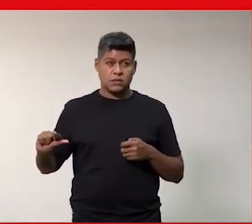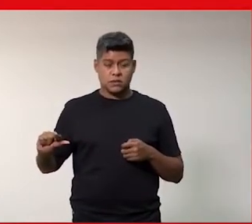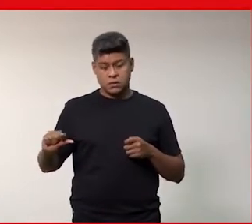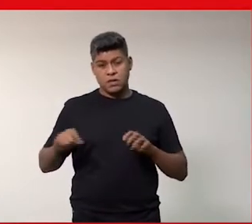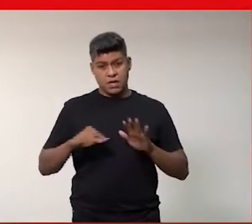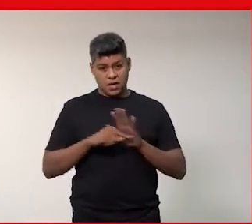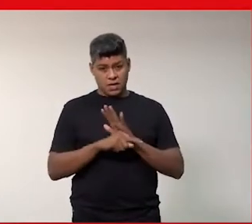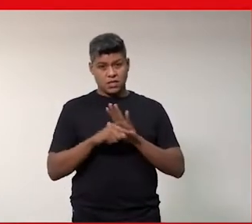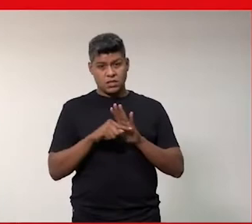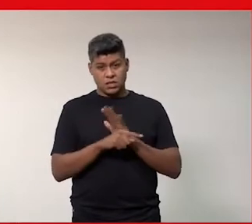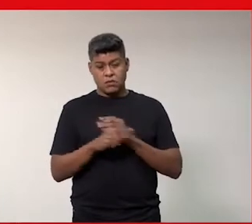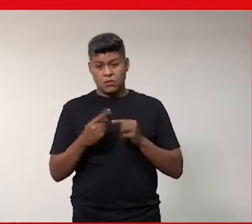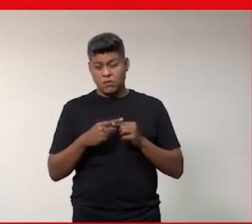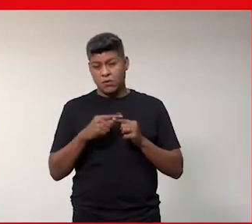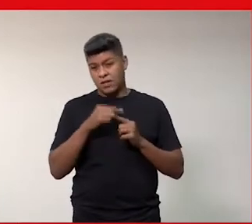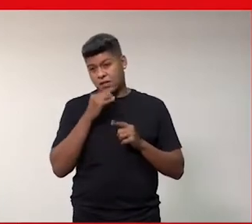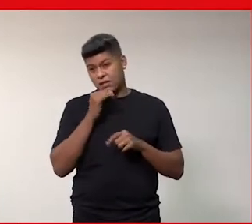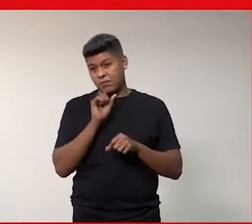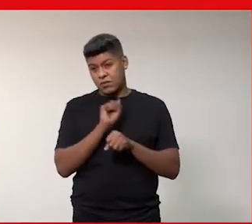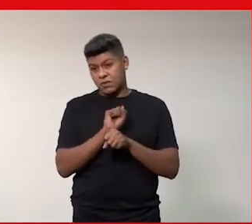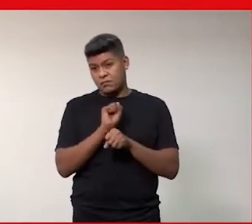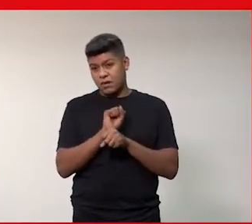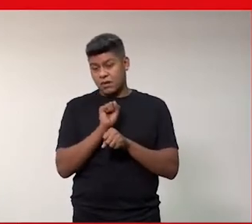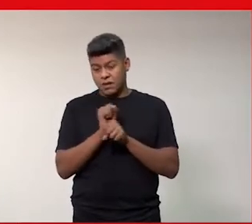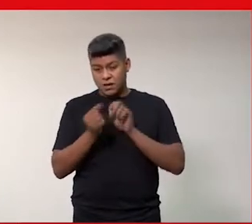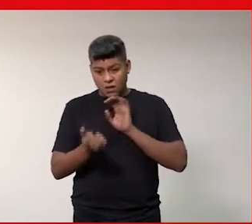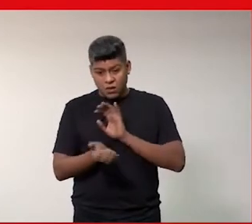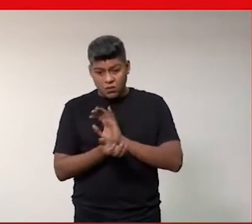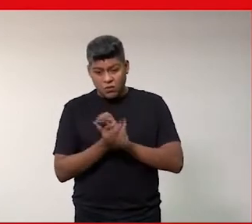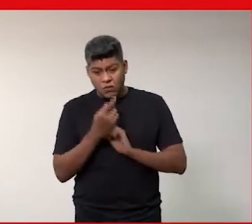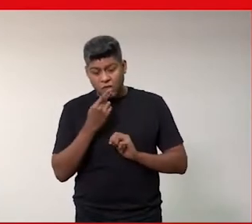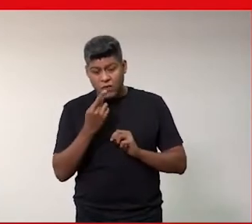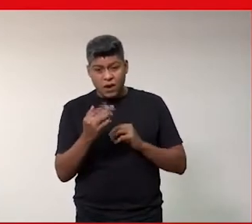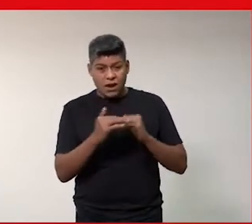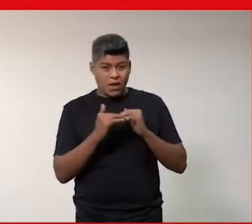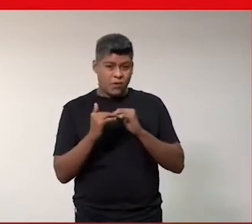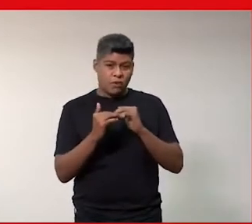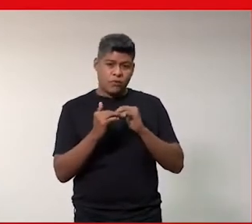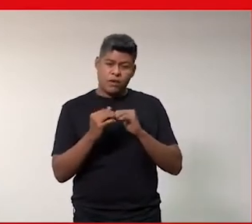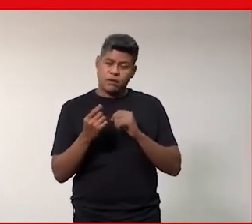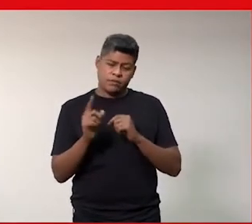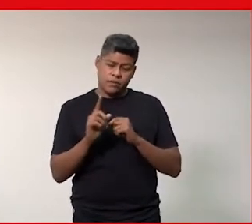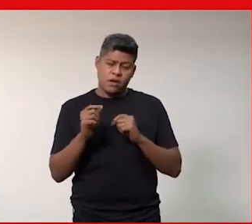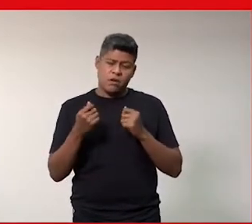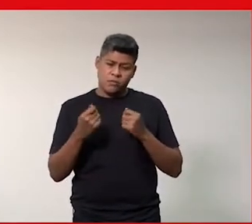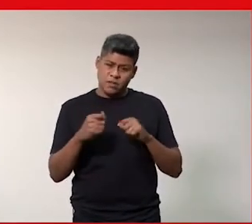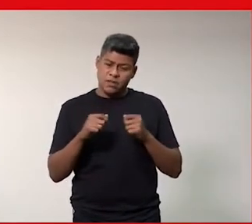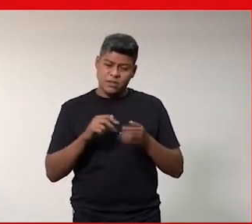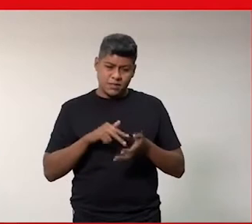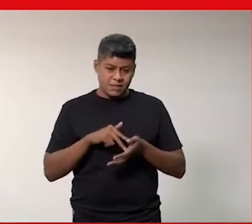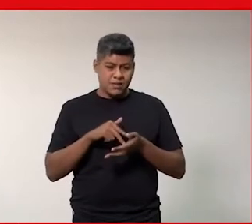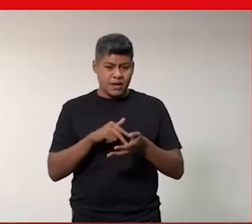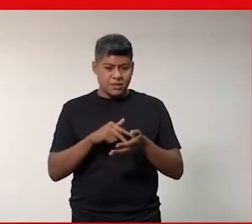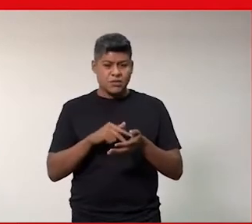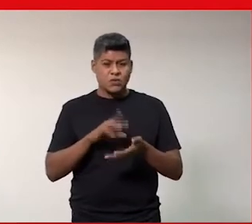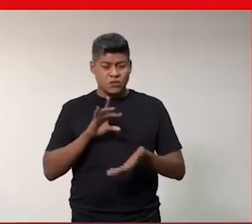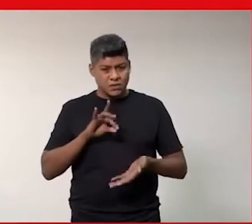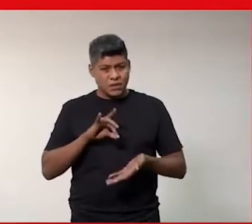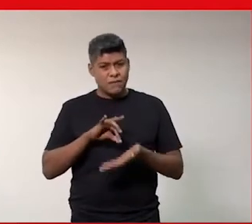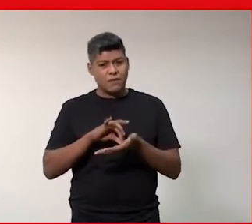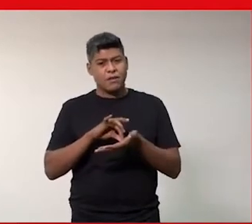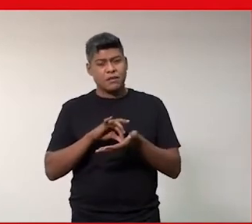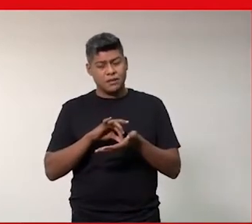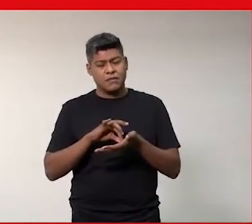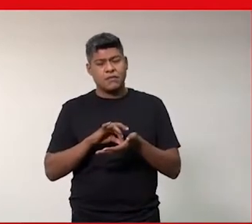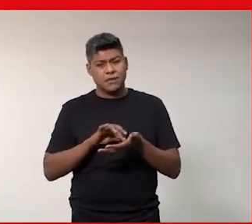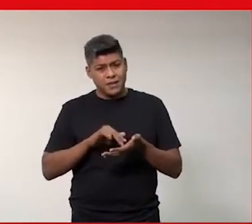questões, porque eu não vou esperar agora uma geração para eu falar de igualdade. Então, eu preciso de ações afirmativas e essas